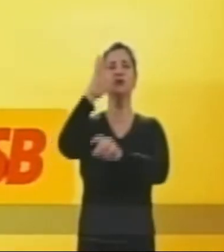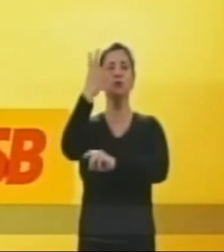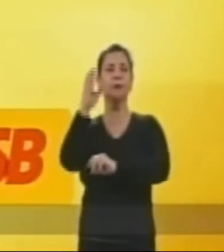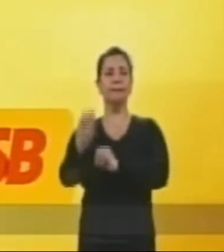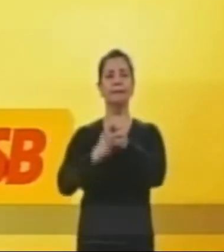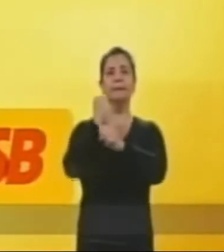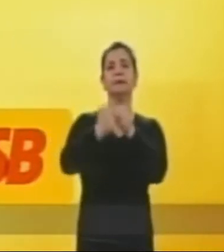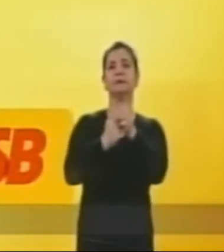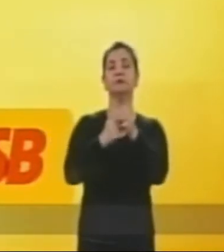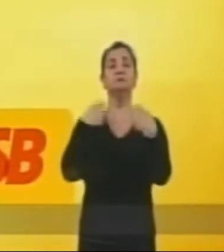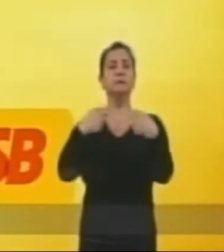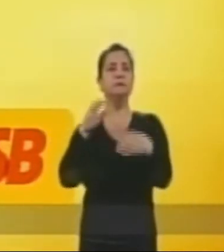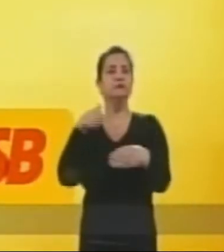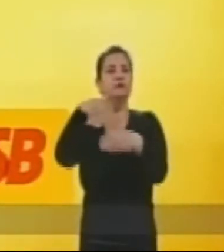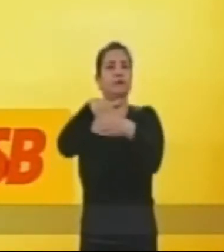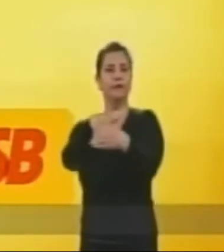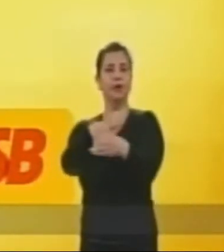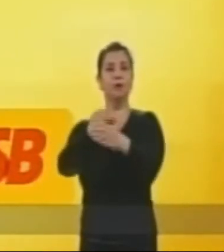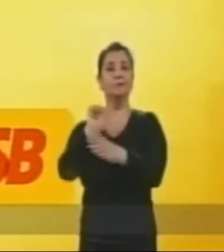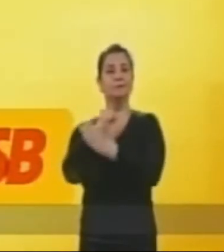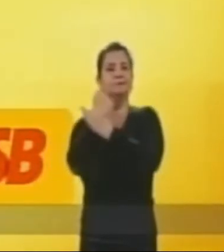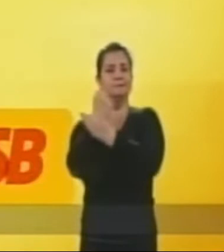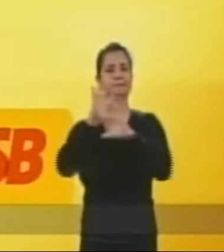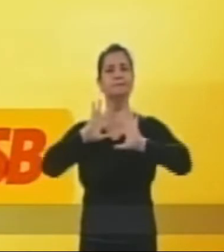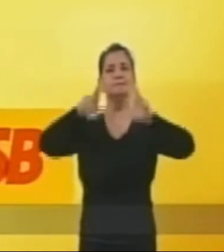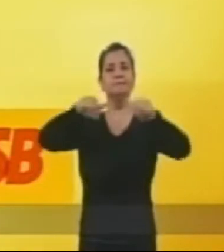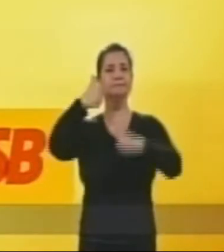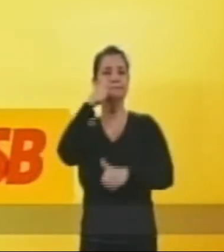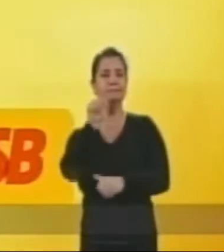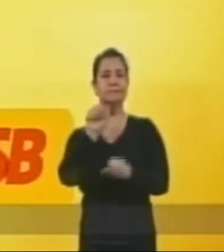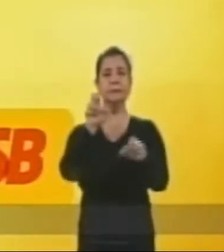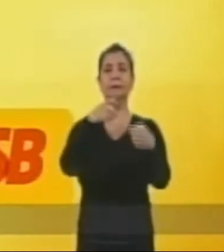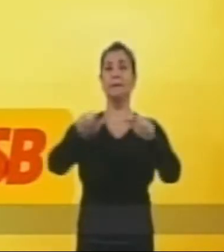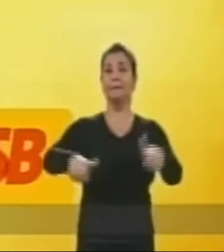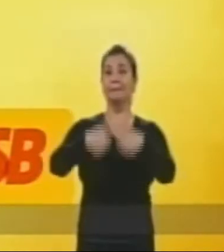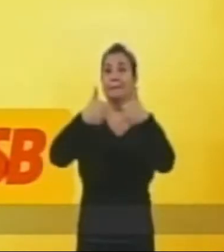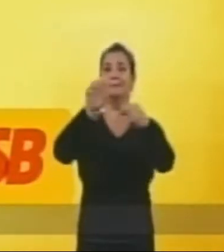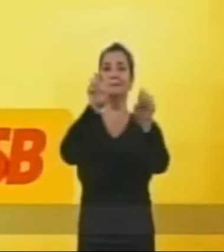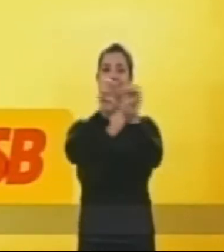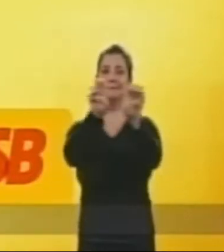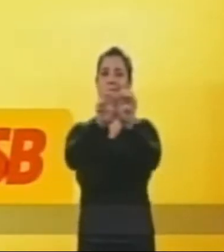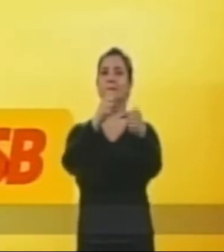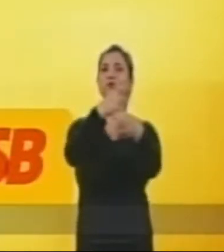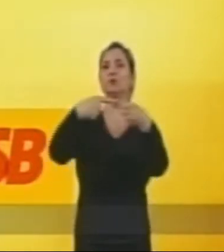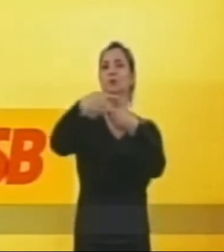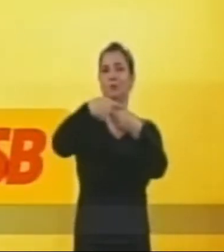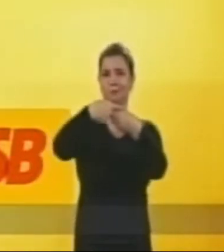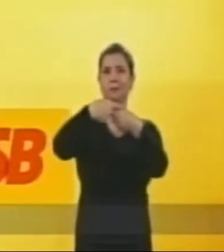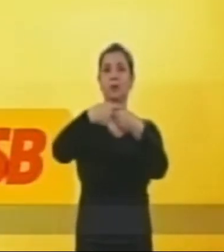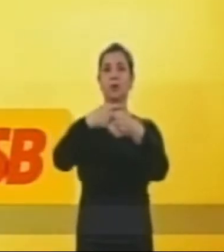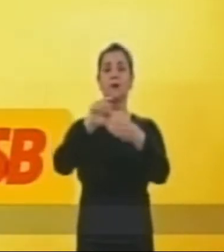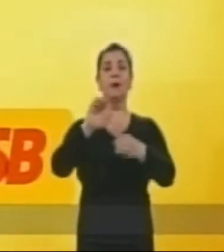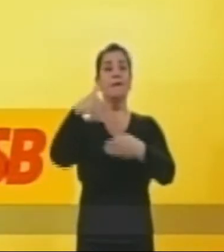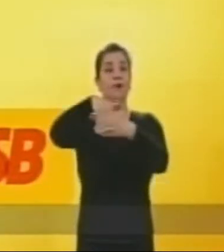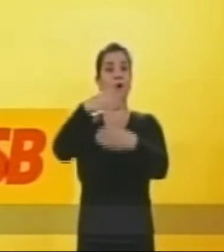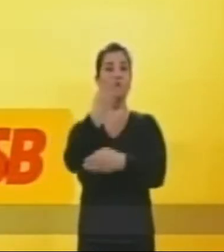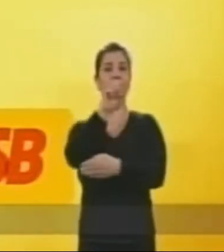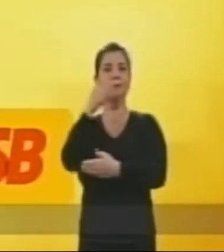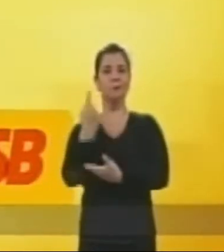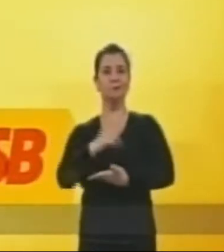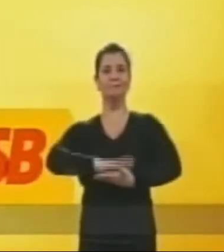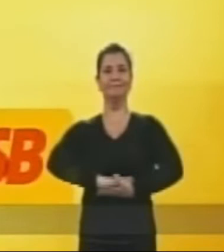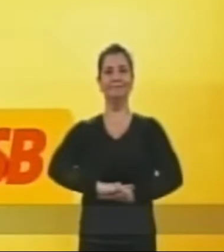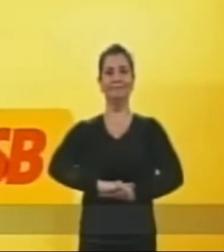mais de 40 anos. Preciso do teu voto para defender os animais, as mulheres e a melhoria da infraestrutura dos municípios. Conto contigo.